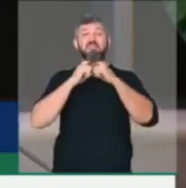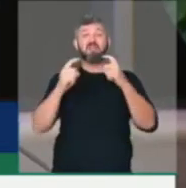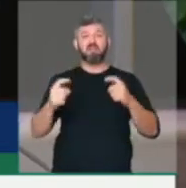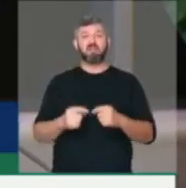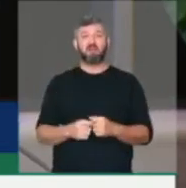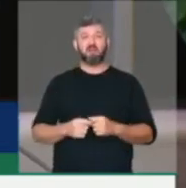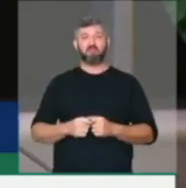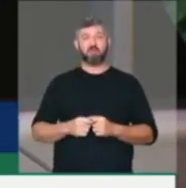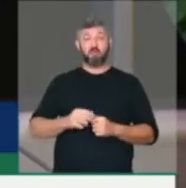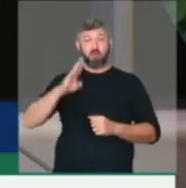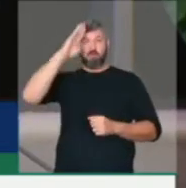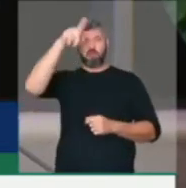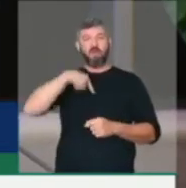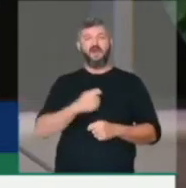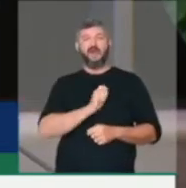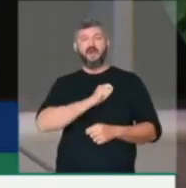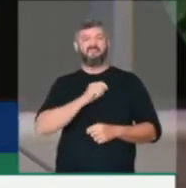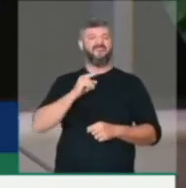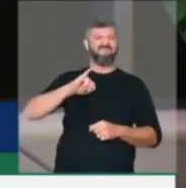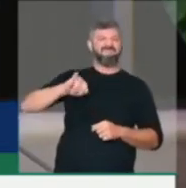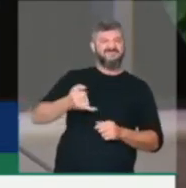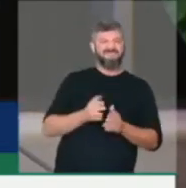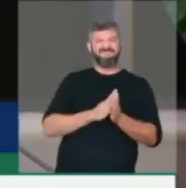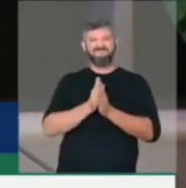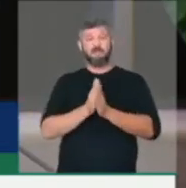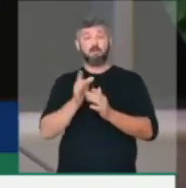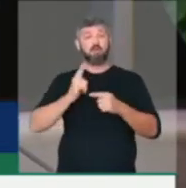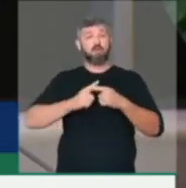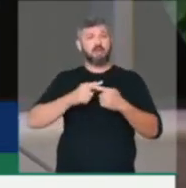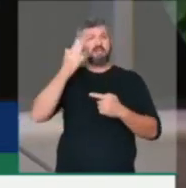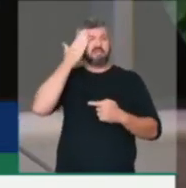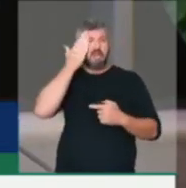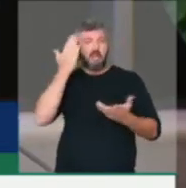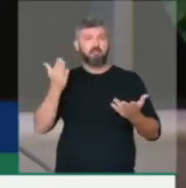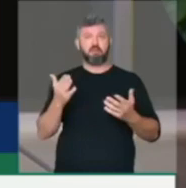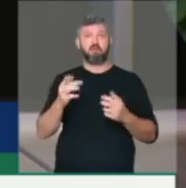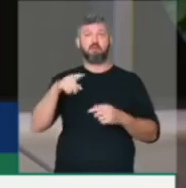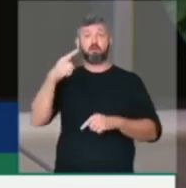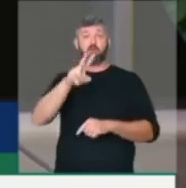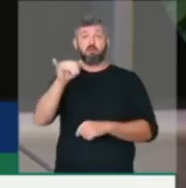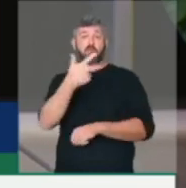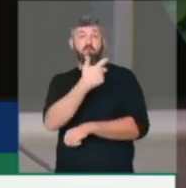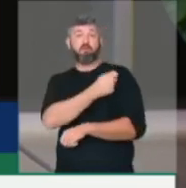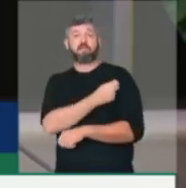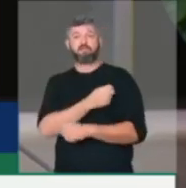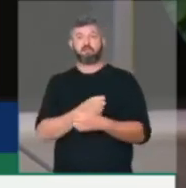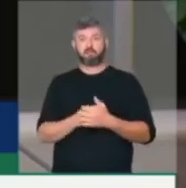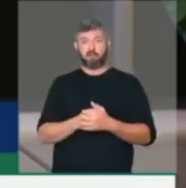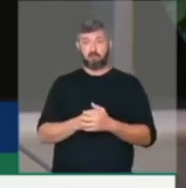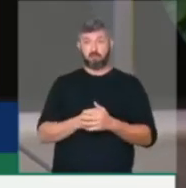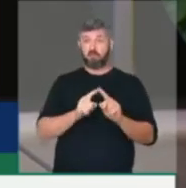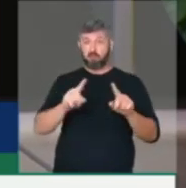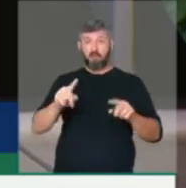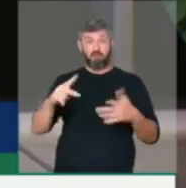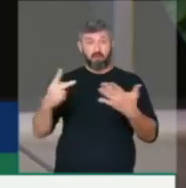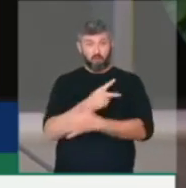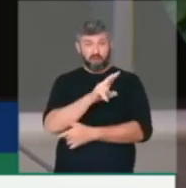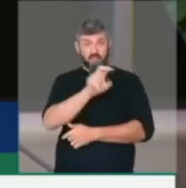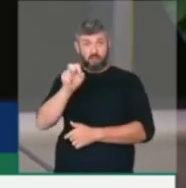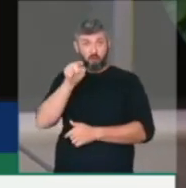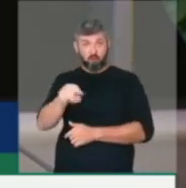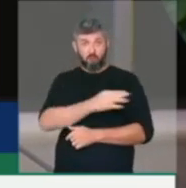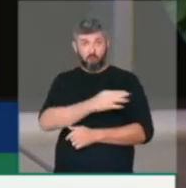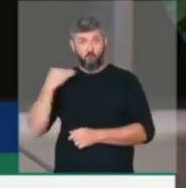oportunista. Porque ele sabe que mais cedo ou mais tarde nós vamos vacinar. Mas nós vamos chegar a 500 mil mortos. E a